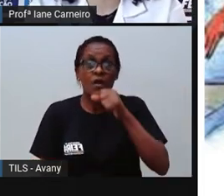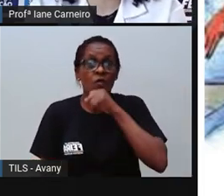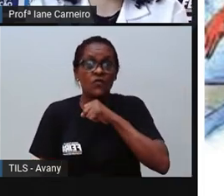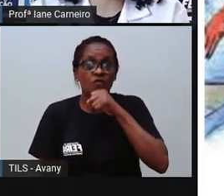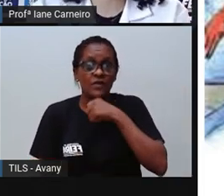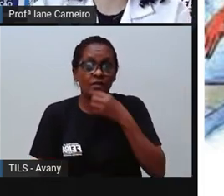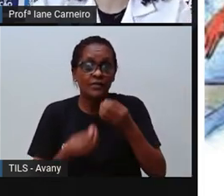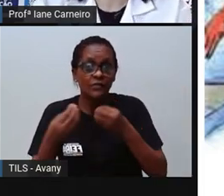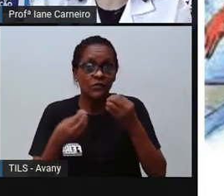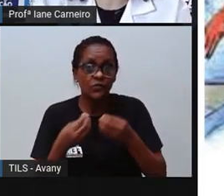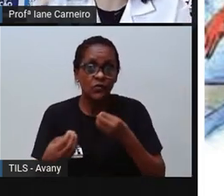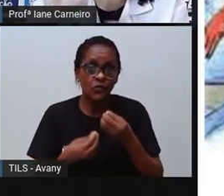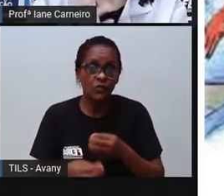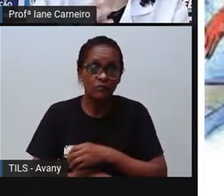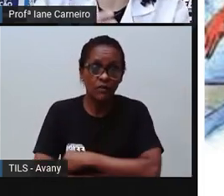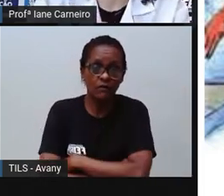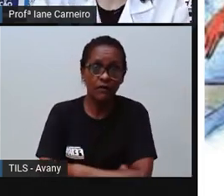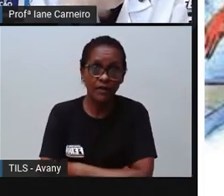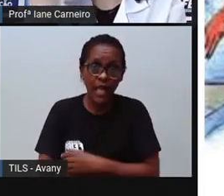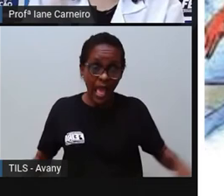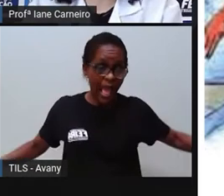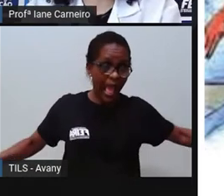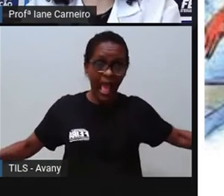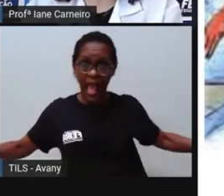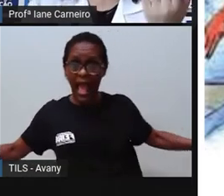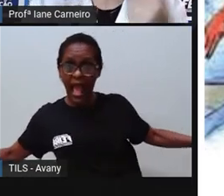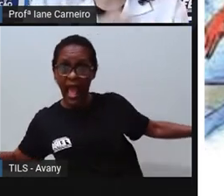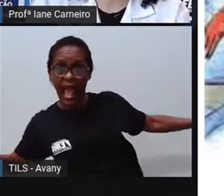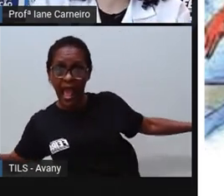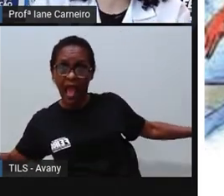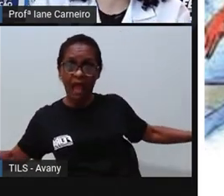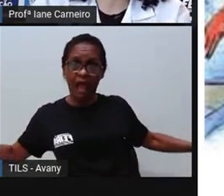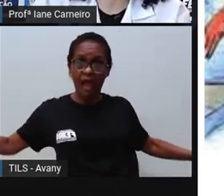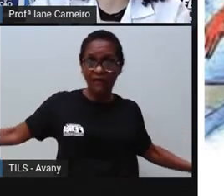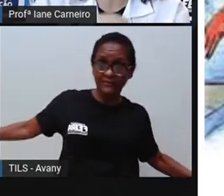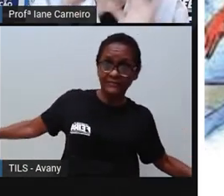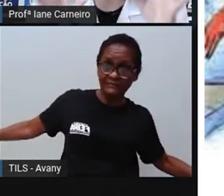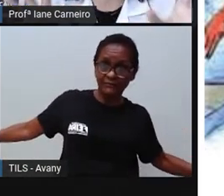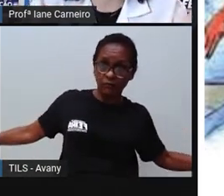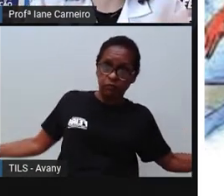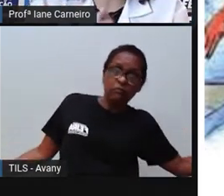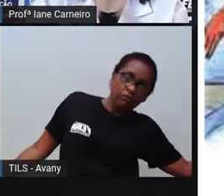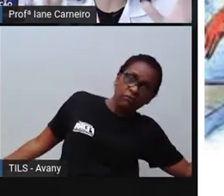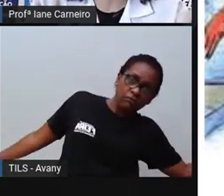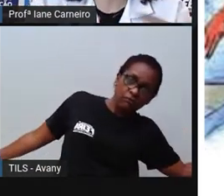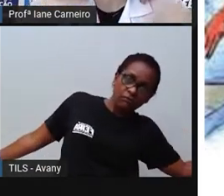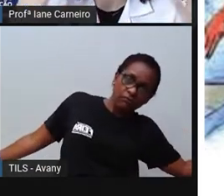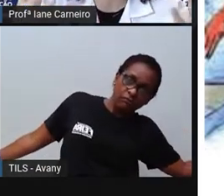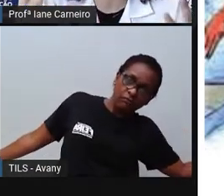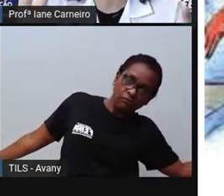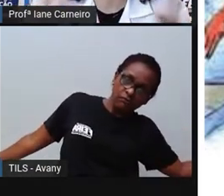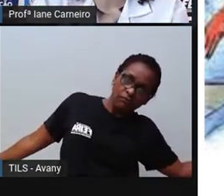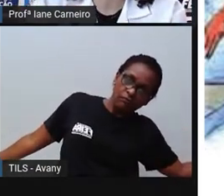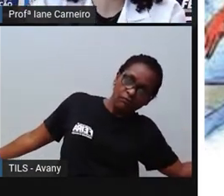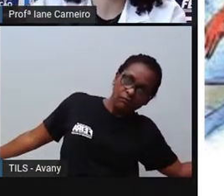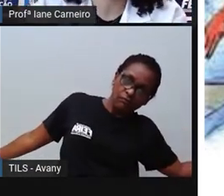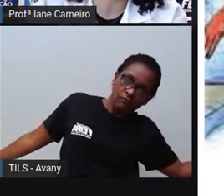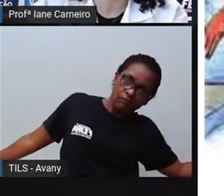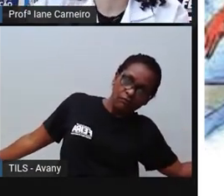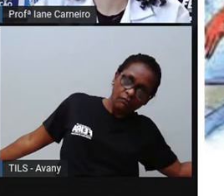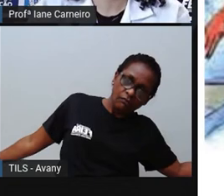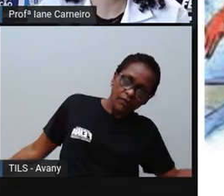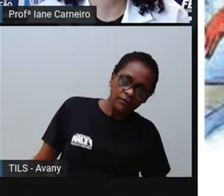né, na imagem, porque, como a Pró falou, tanto crianças quanto idosos, né, acabam tendo o mesmo